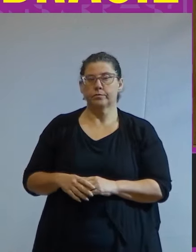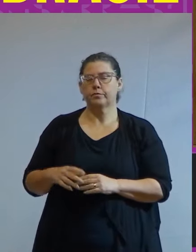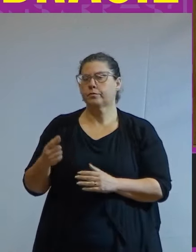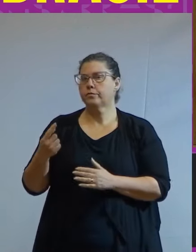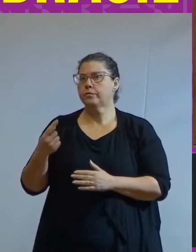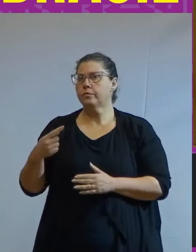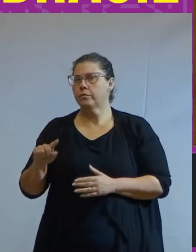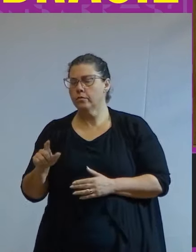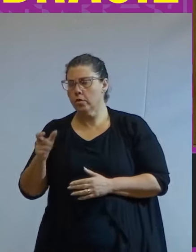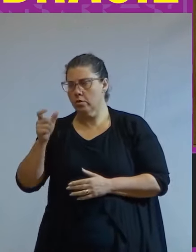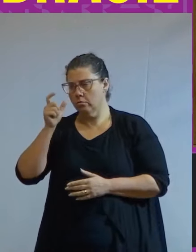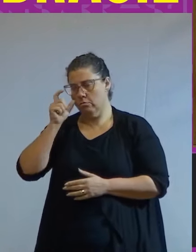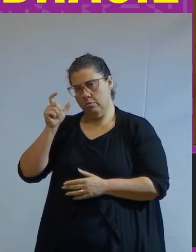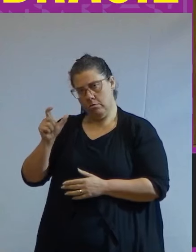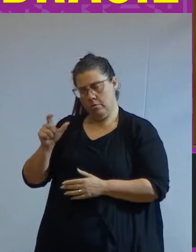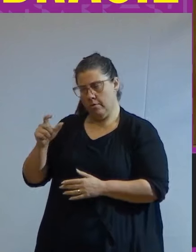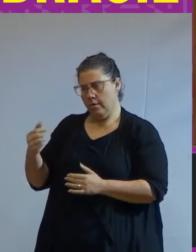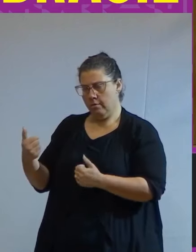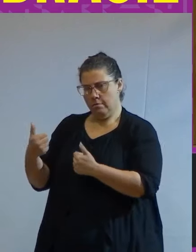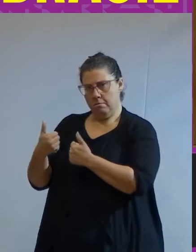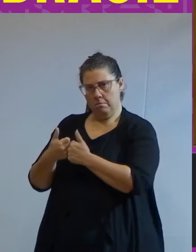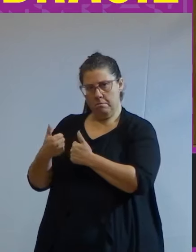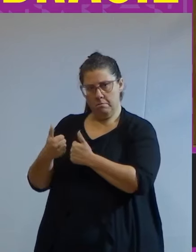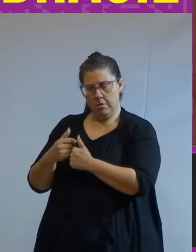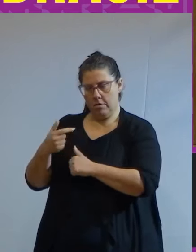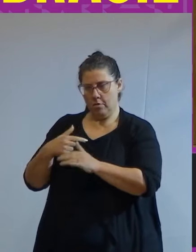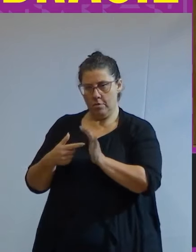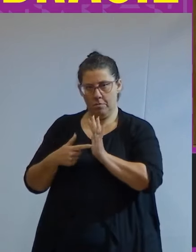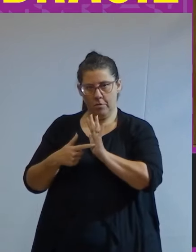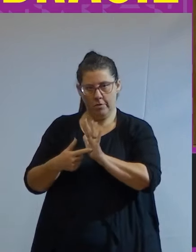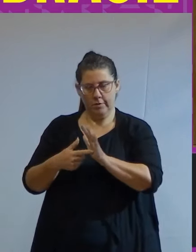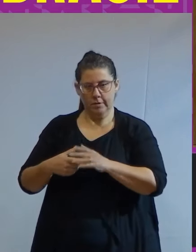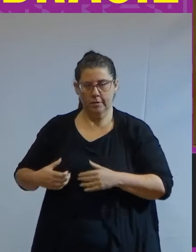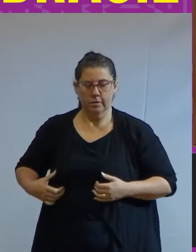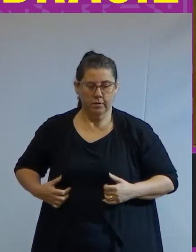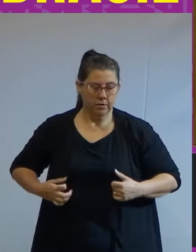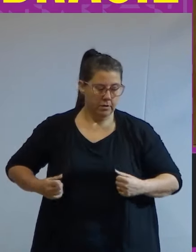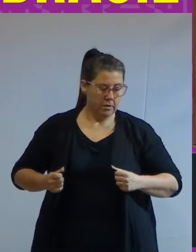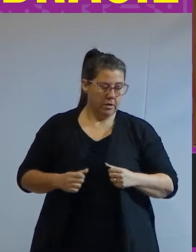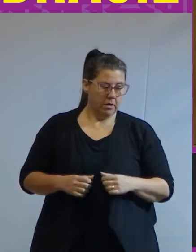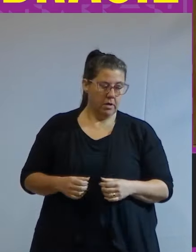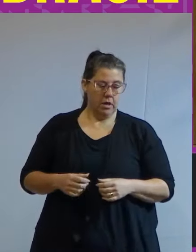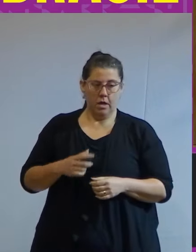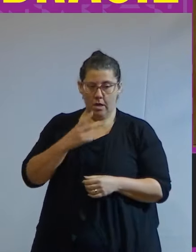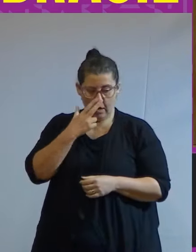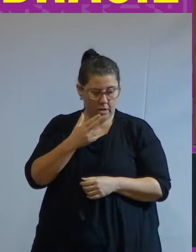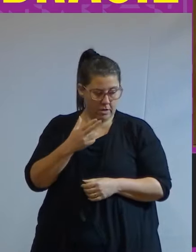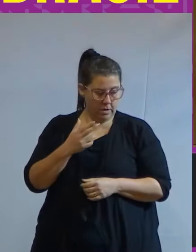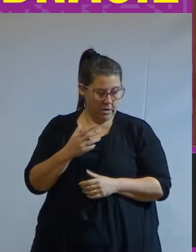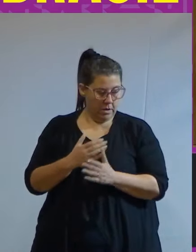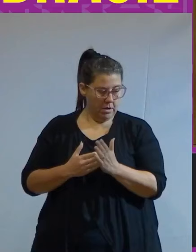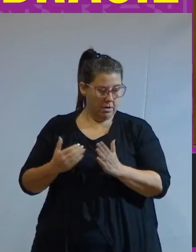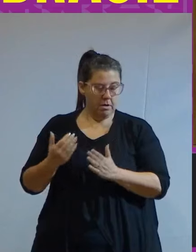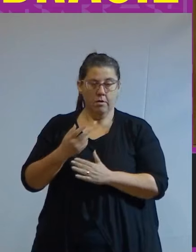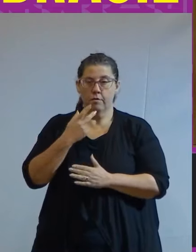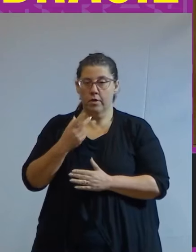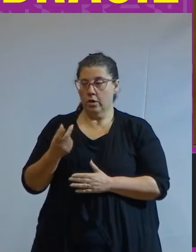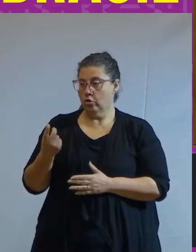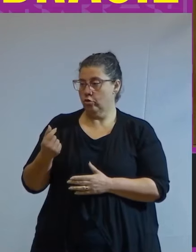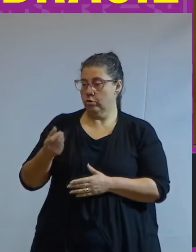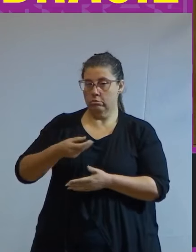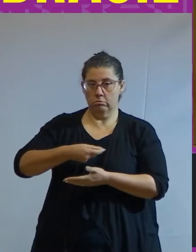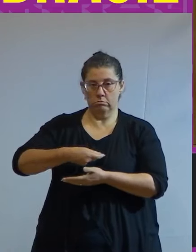observação nos aproxima da questão que quero tratar. Creio que mais do que falar em distribuição de renda,